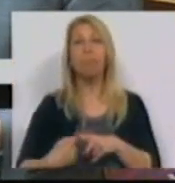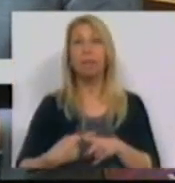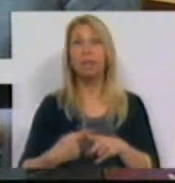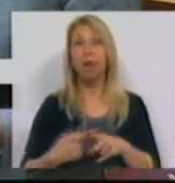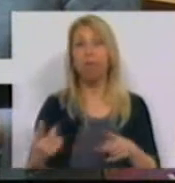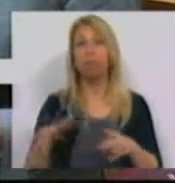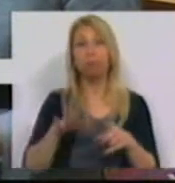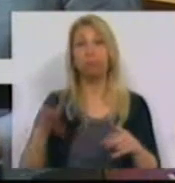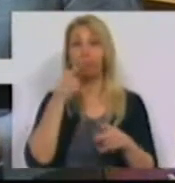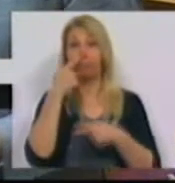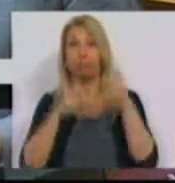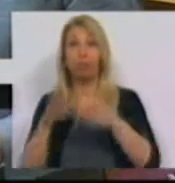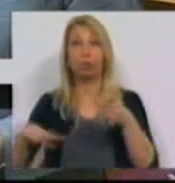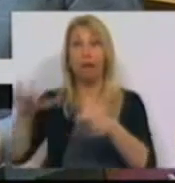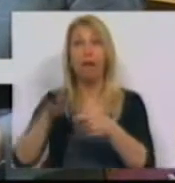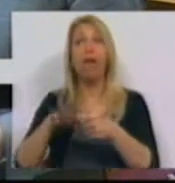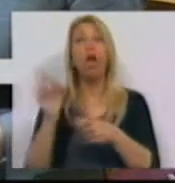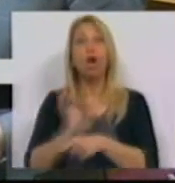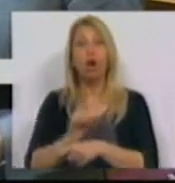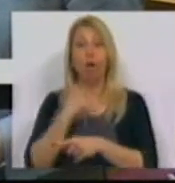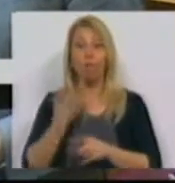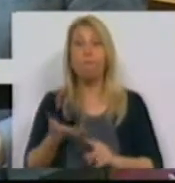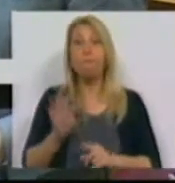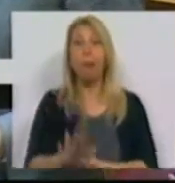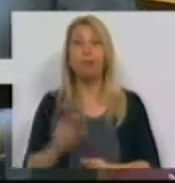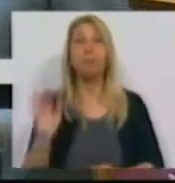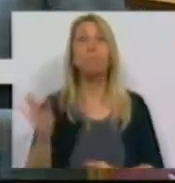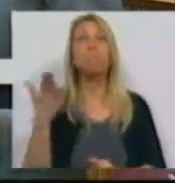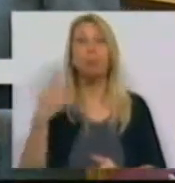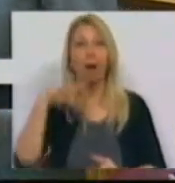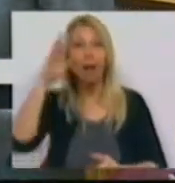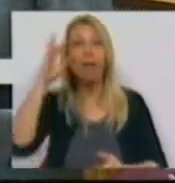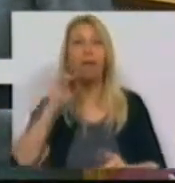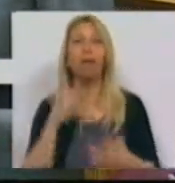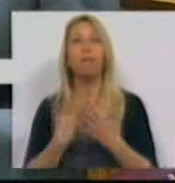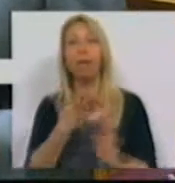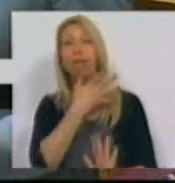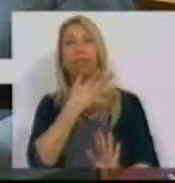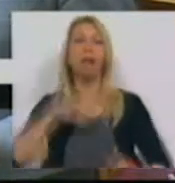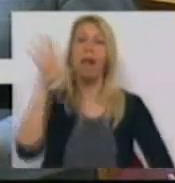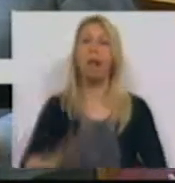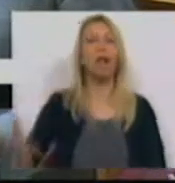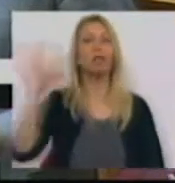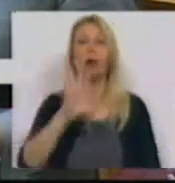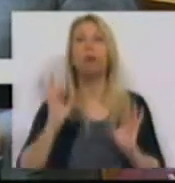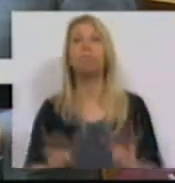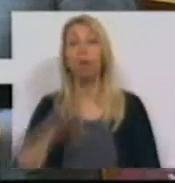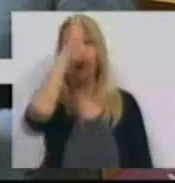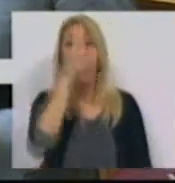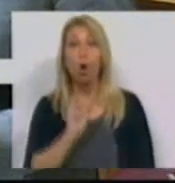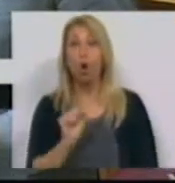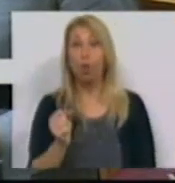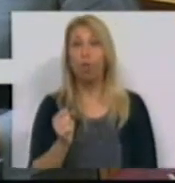os primeiros passos na concretização da ideia, um desígnio nacional. Governantes do Partido Socialista